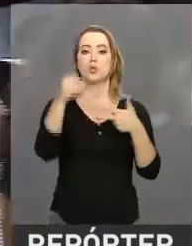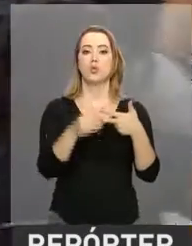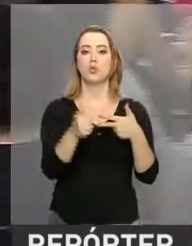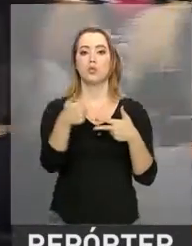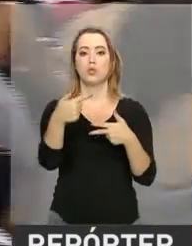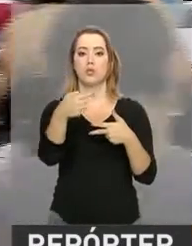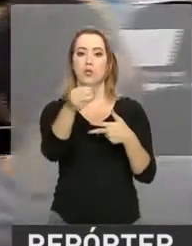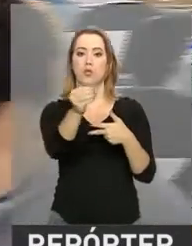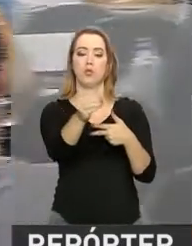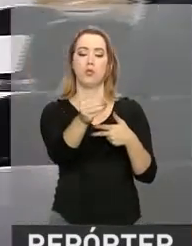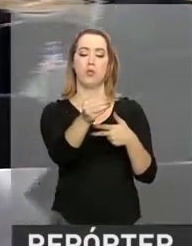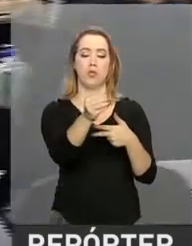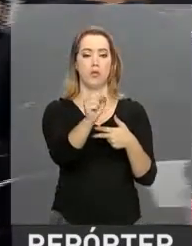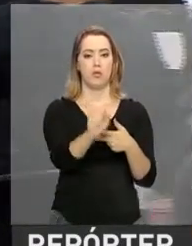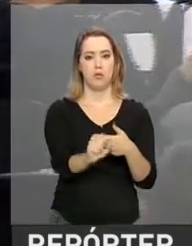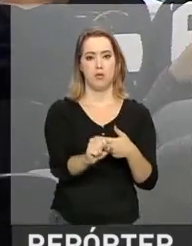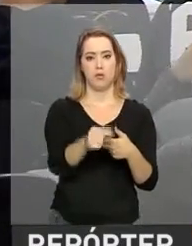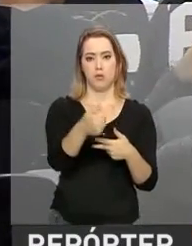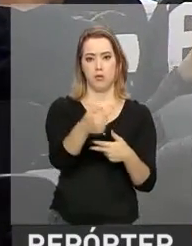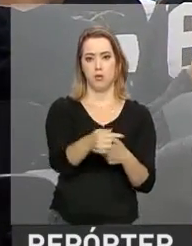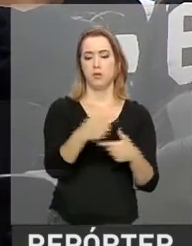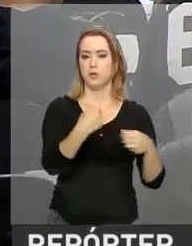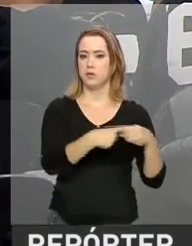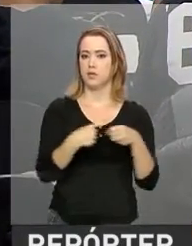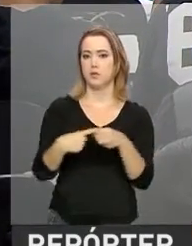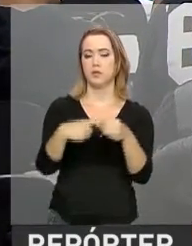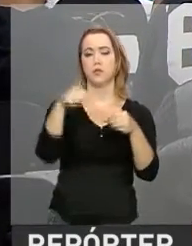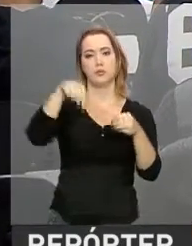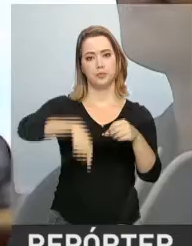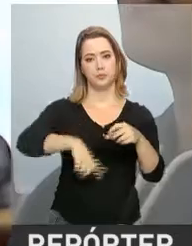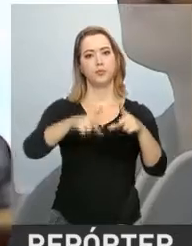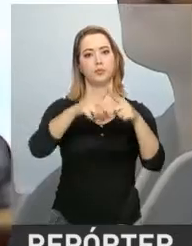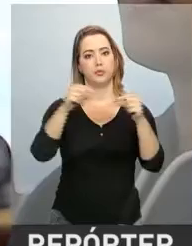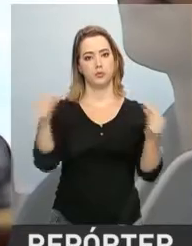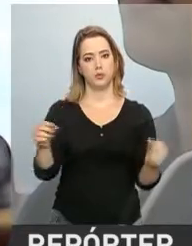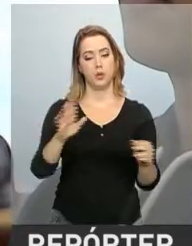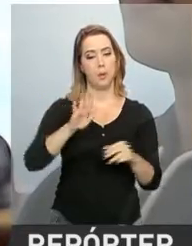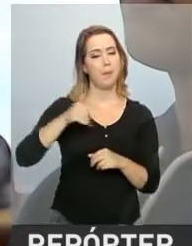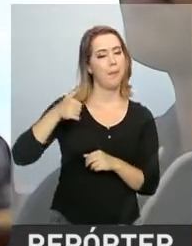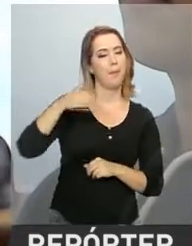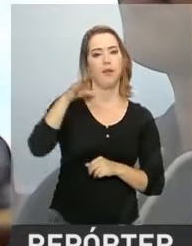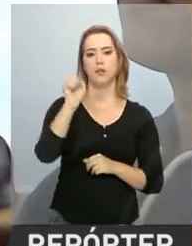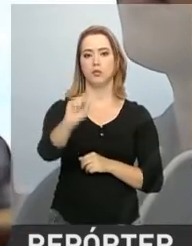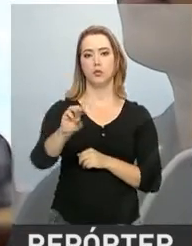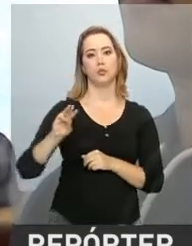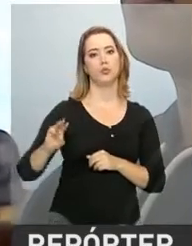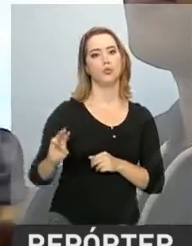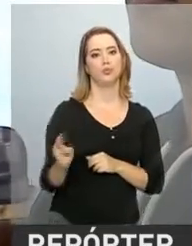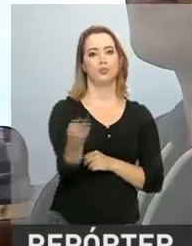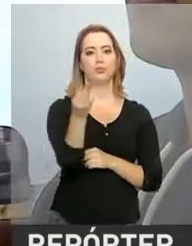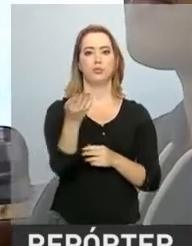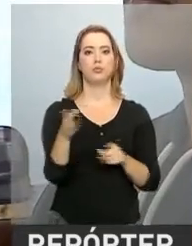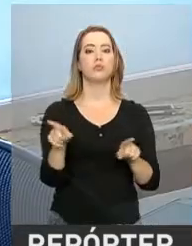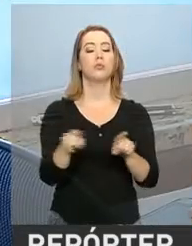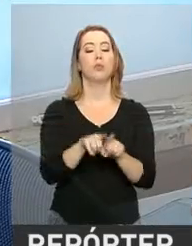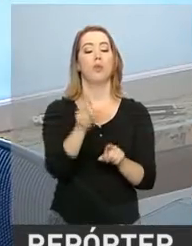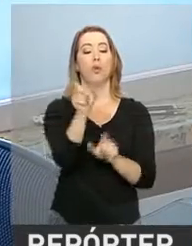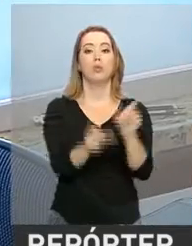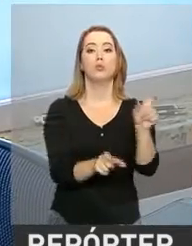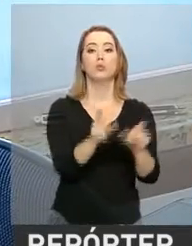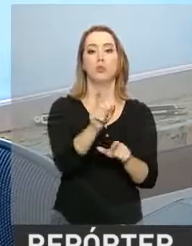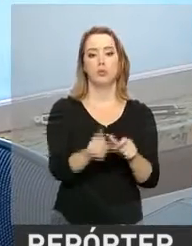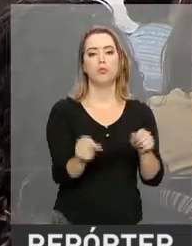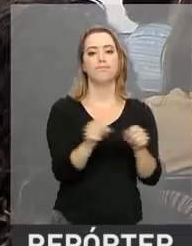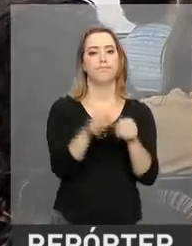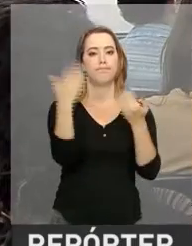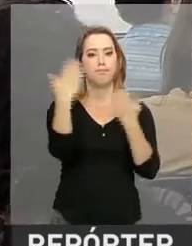.727 municípios e no Distrito Federal. Mais de 8 milhões e 600 mil candidatos farão